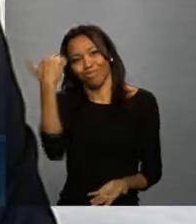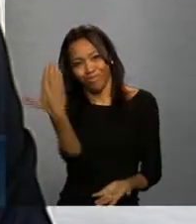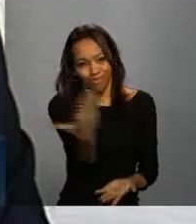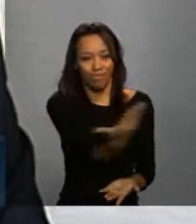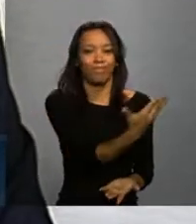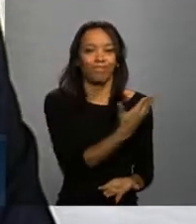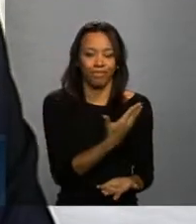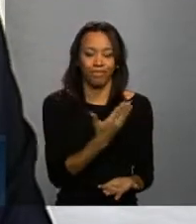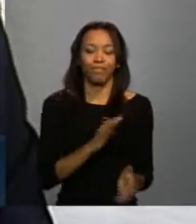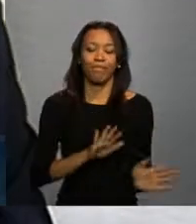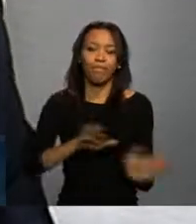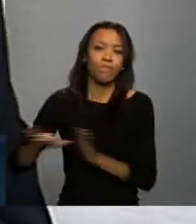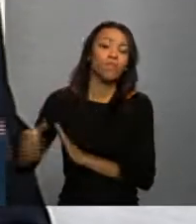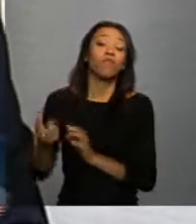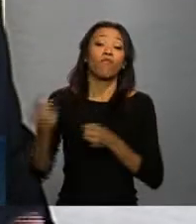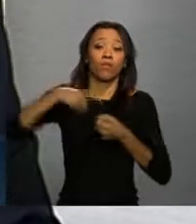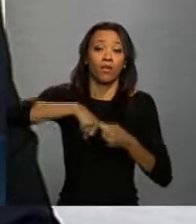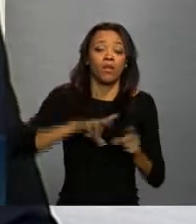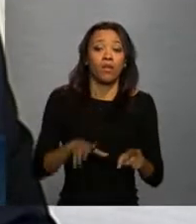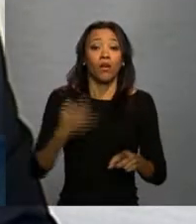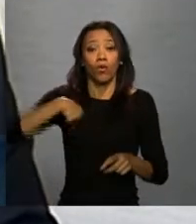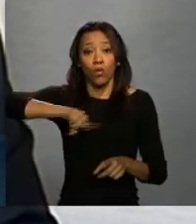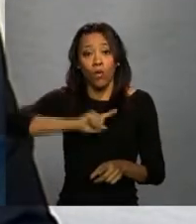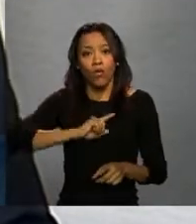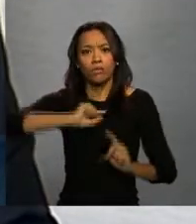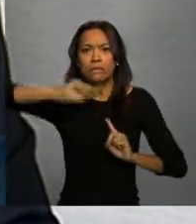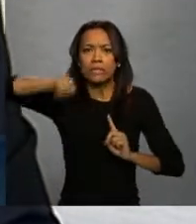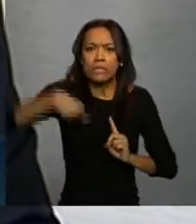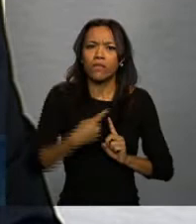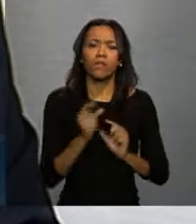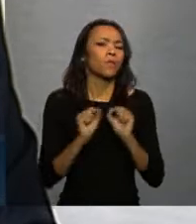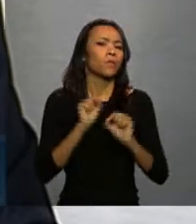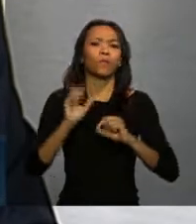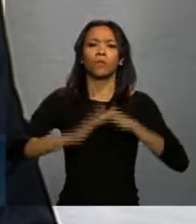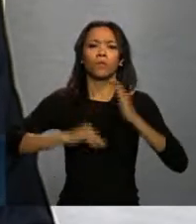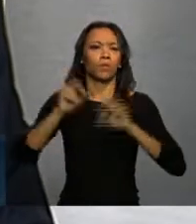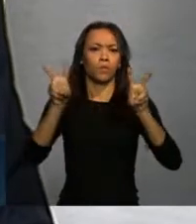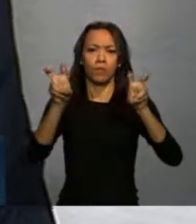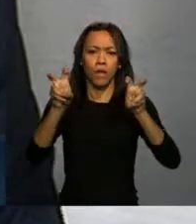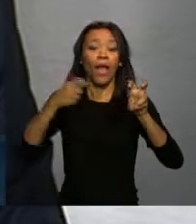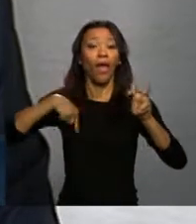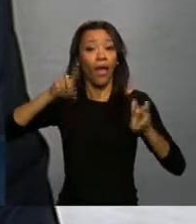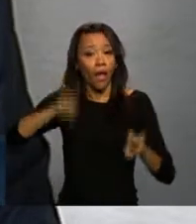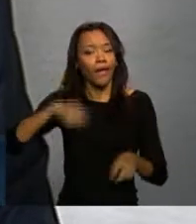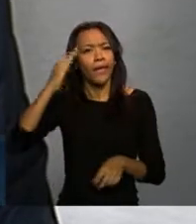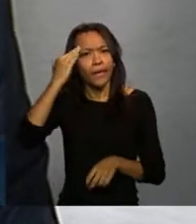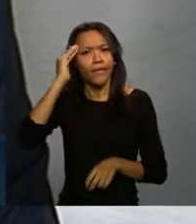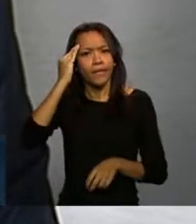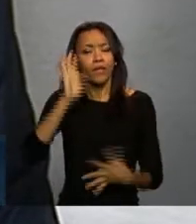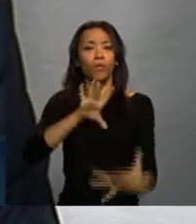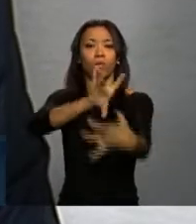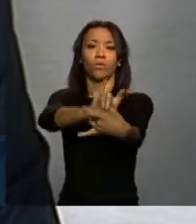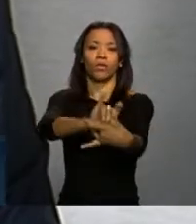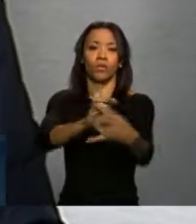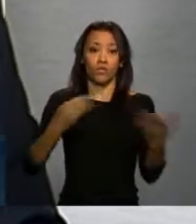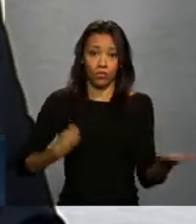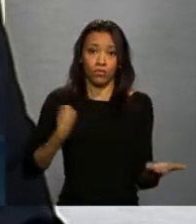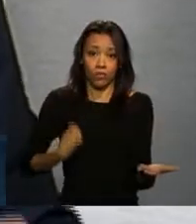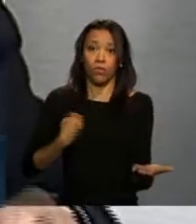estava dizendo o seguinte, o nosso grande desafio é exatamente entender o momento que nós estamos vivendo,